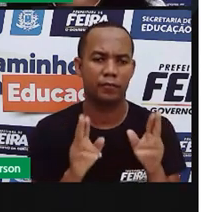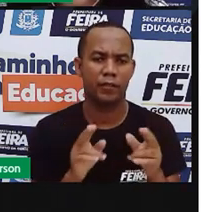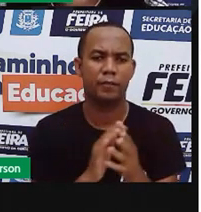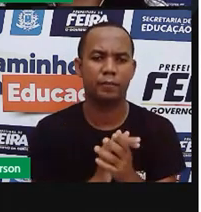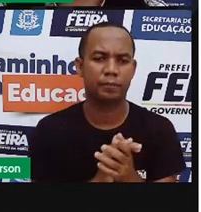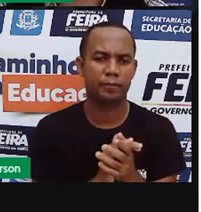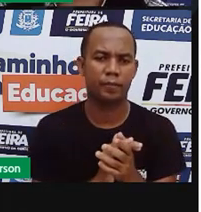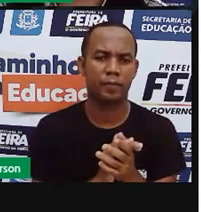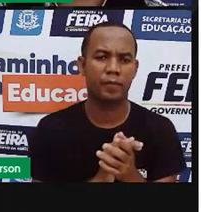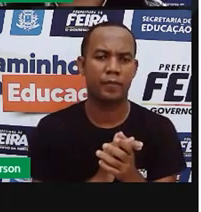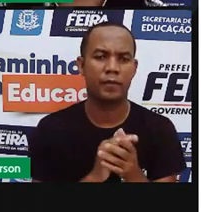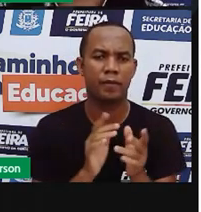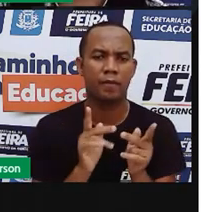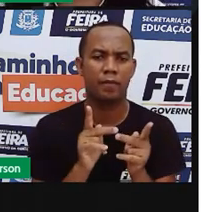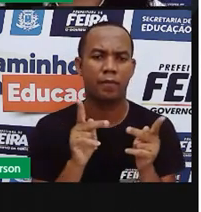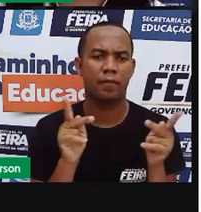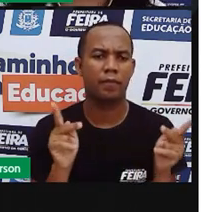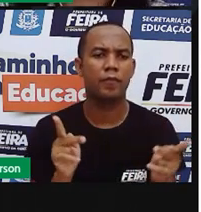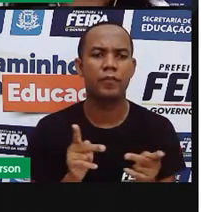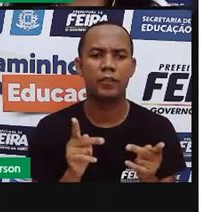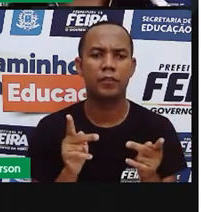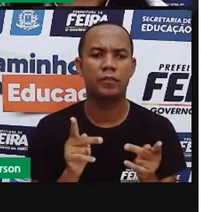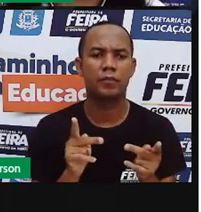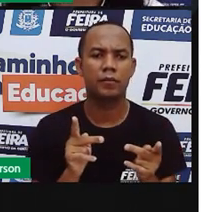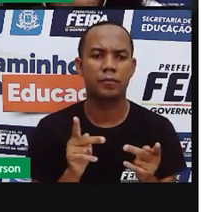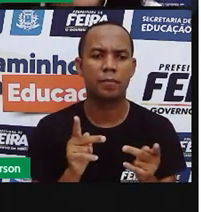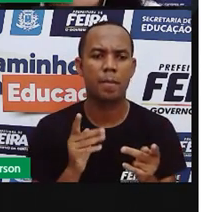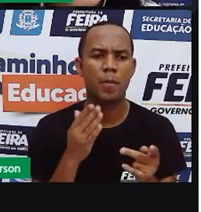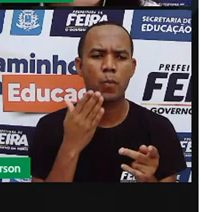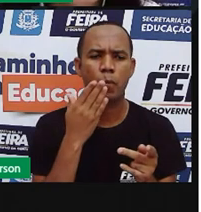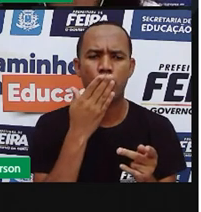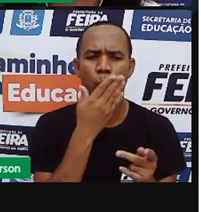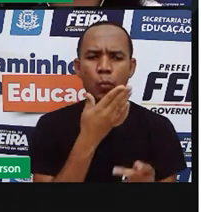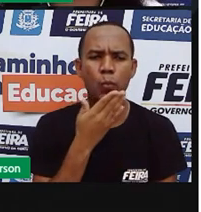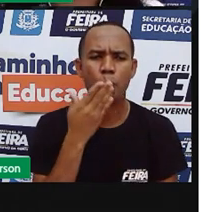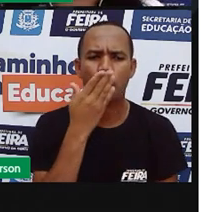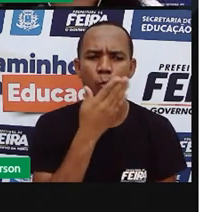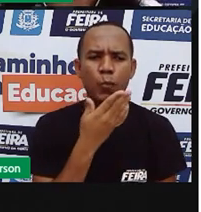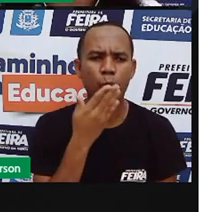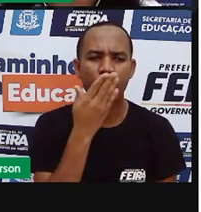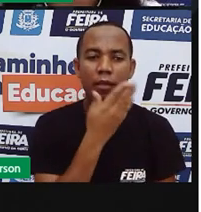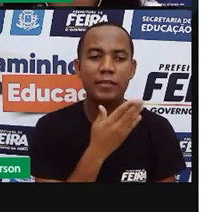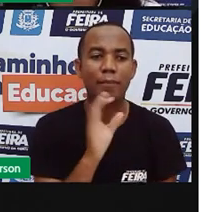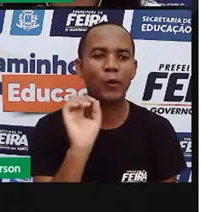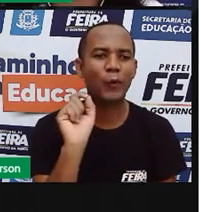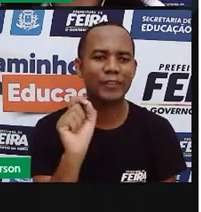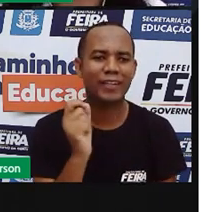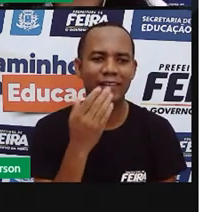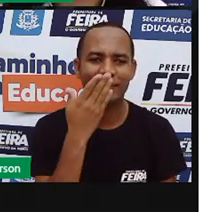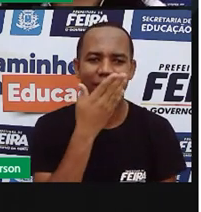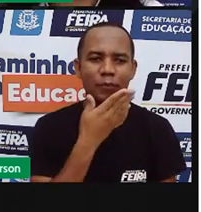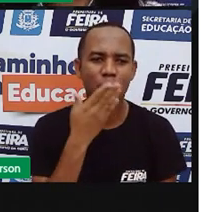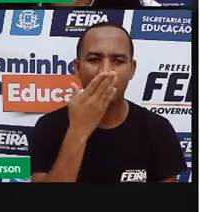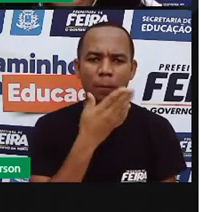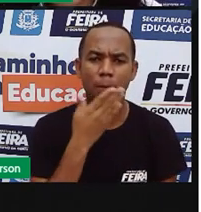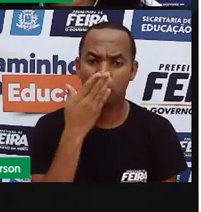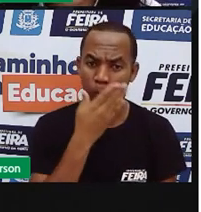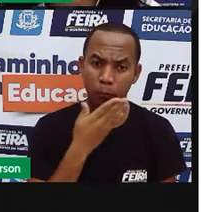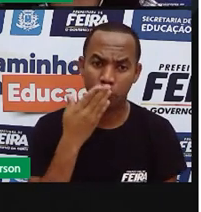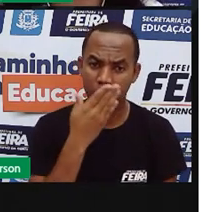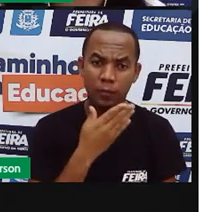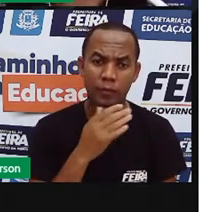pizza está muito saborosa. Faborosa tem o mesmo